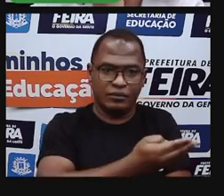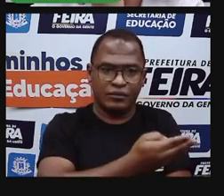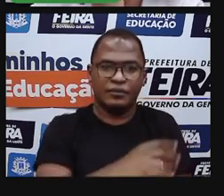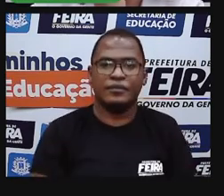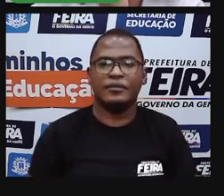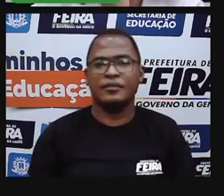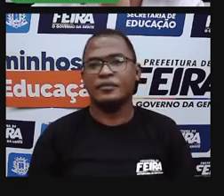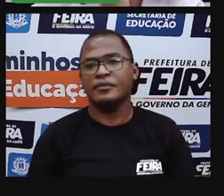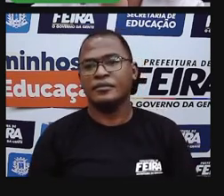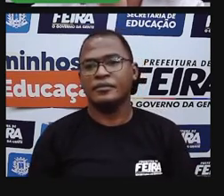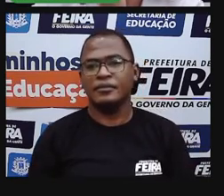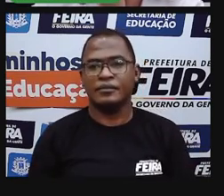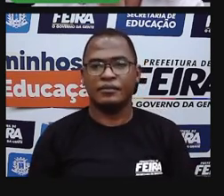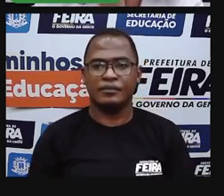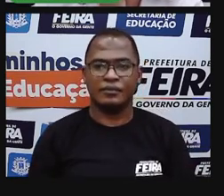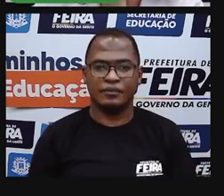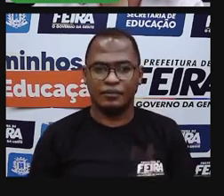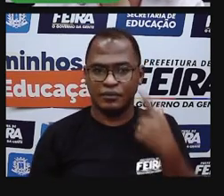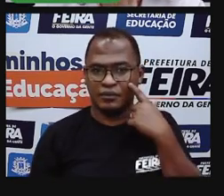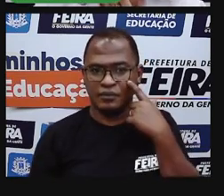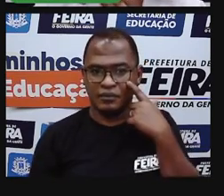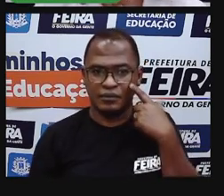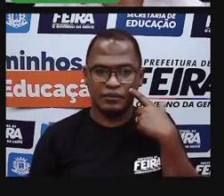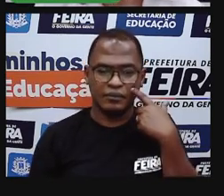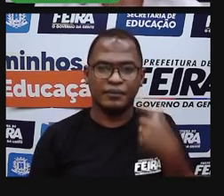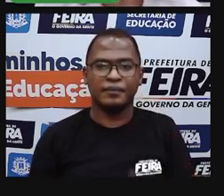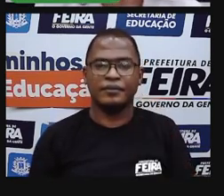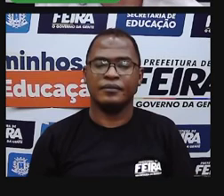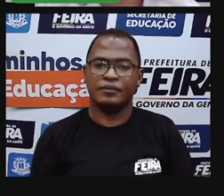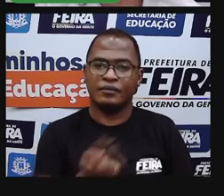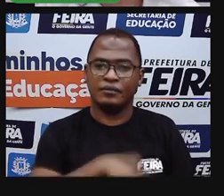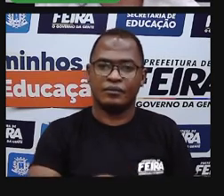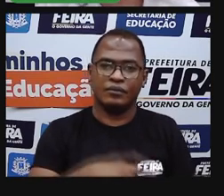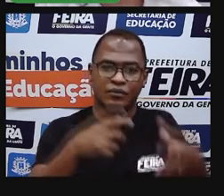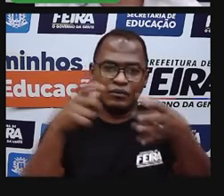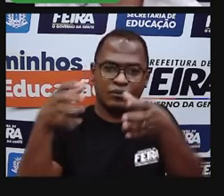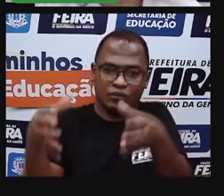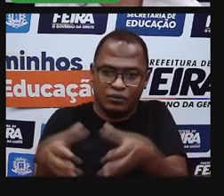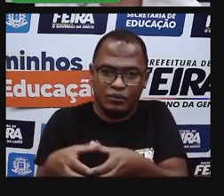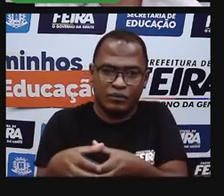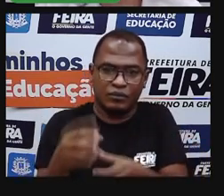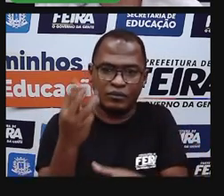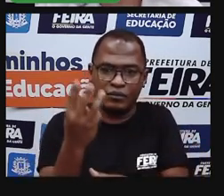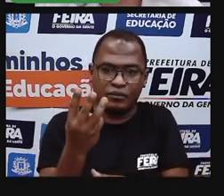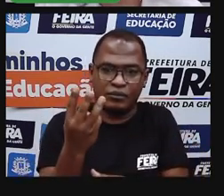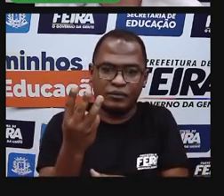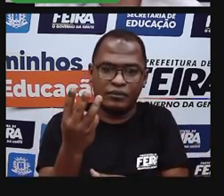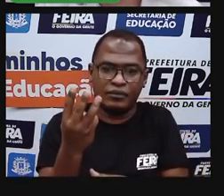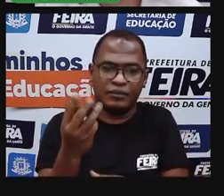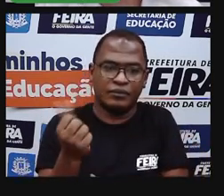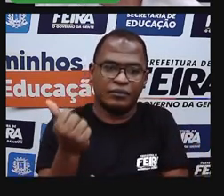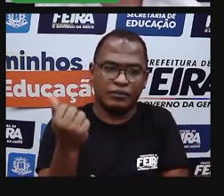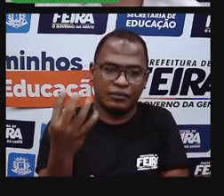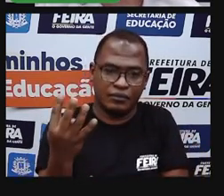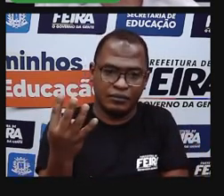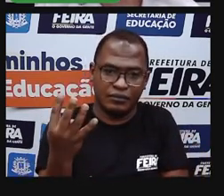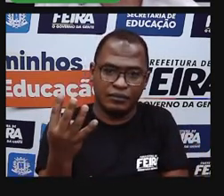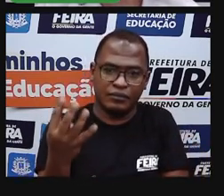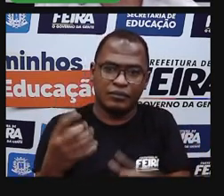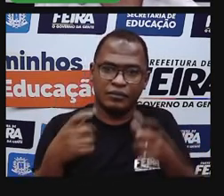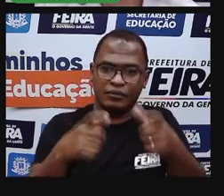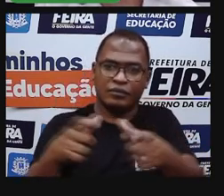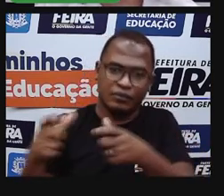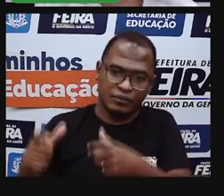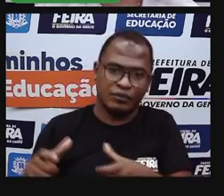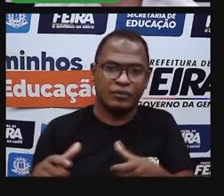bairros que estão vizinhos aqui, um próximo do outro, né? A região administrativa 3, a gente tem 14, Pedra do